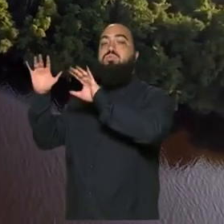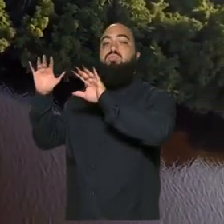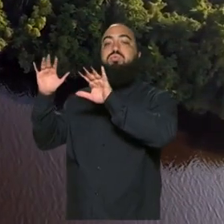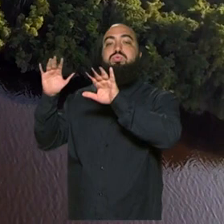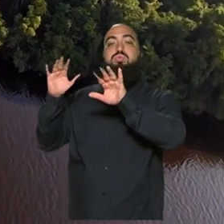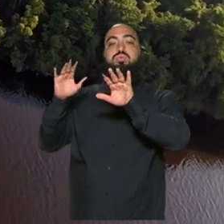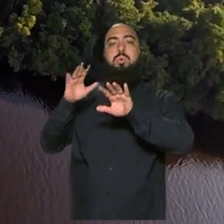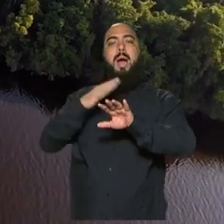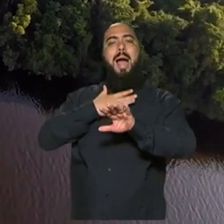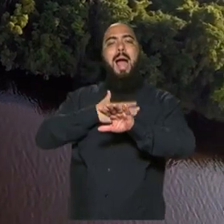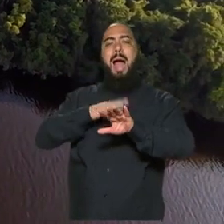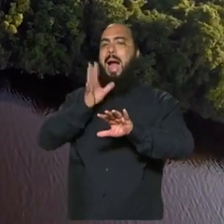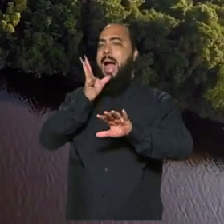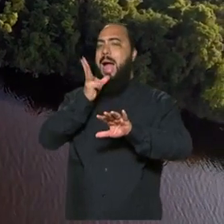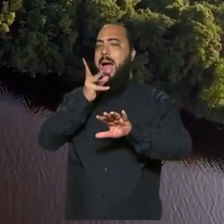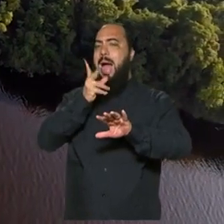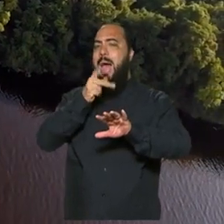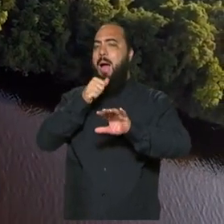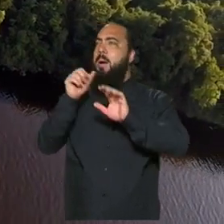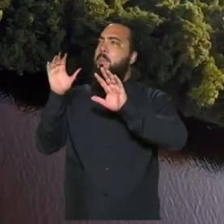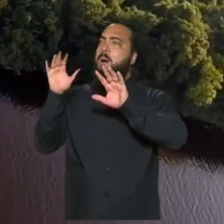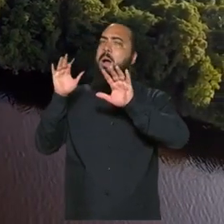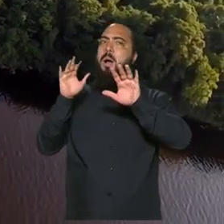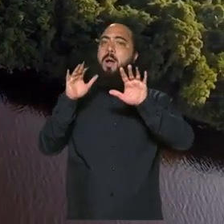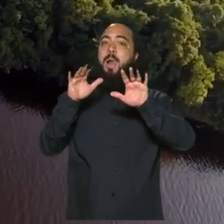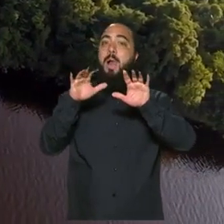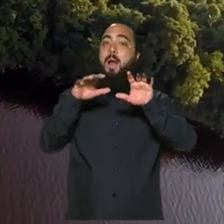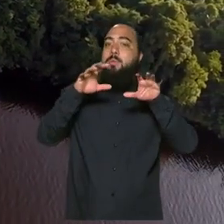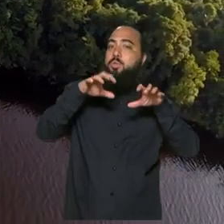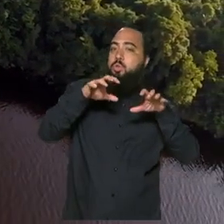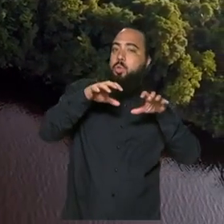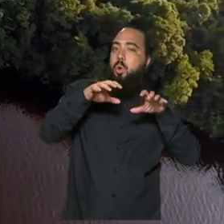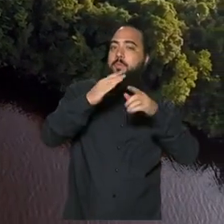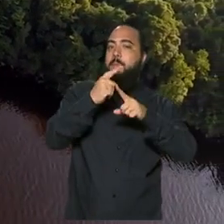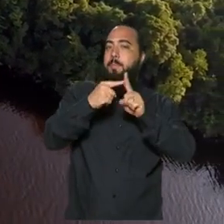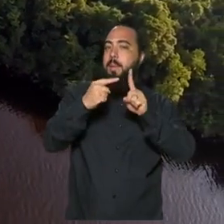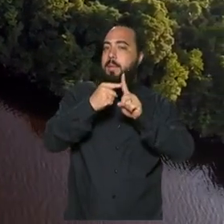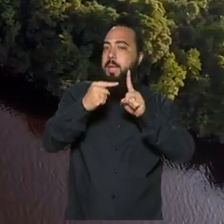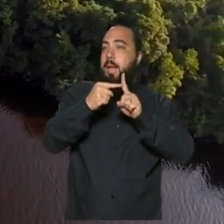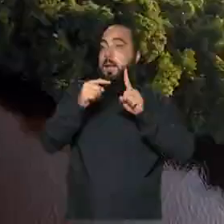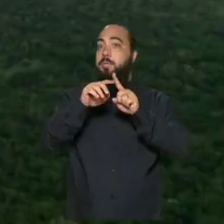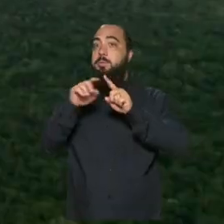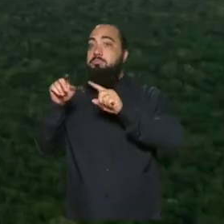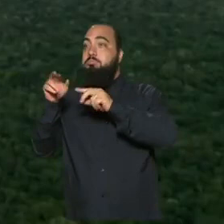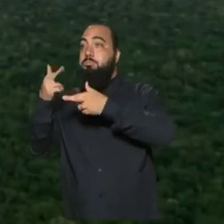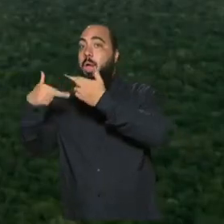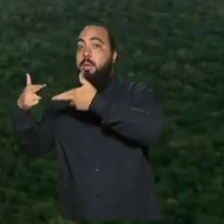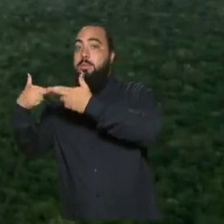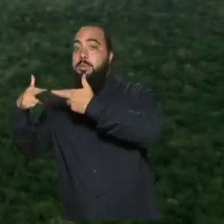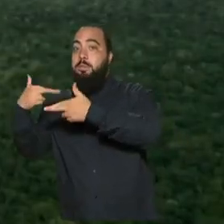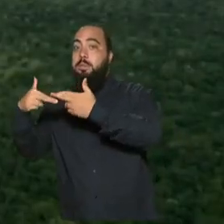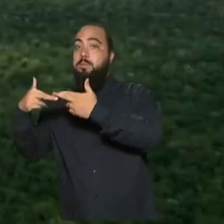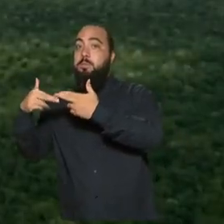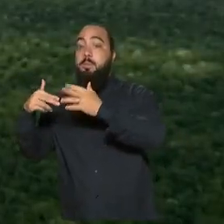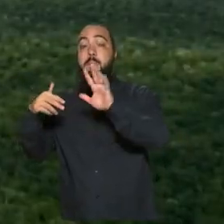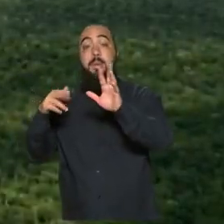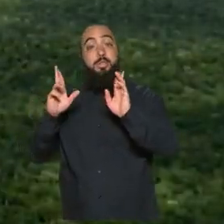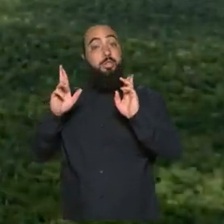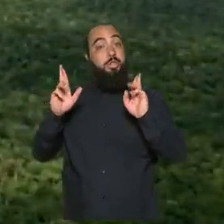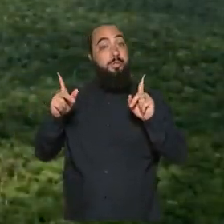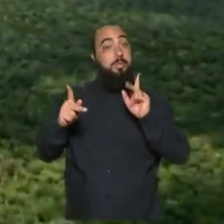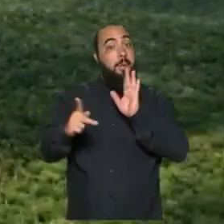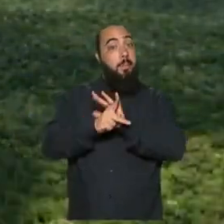lentamente, mas também uma parte chove, uma parte se recicla. Então a diferença